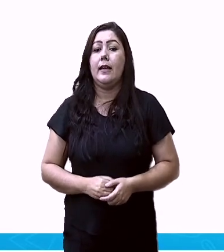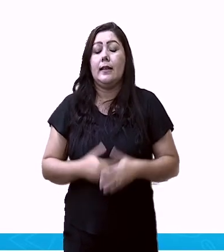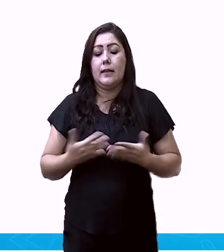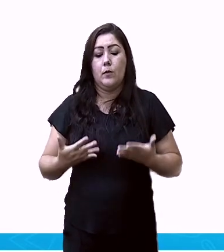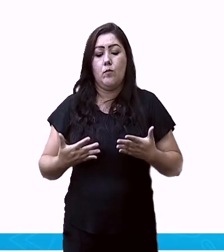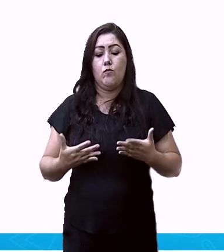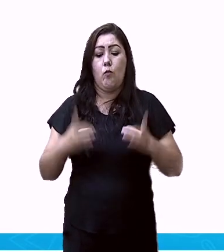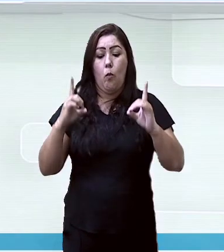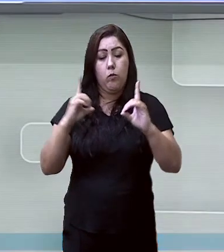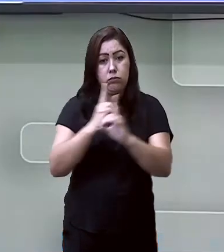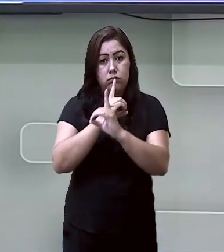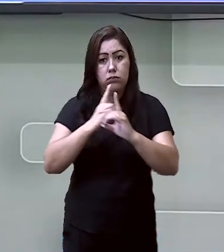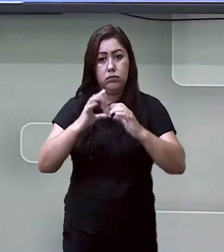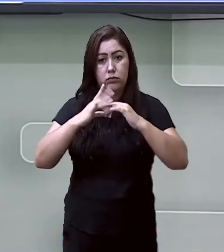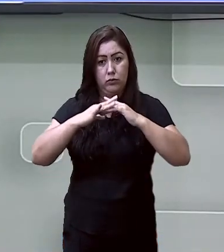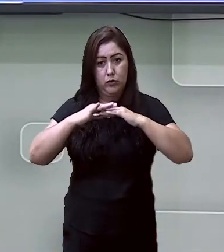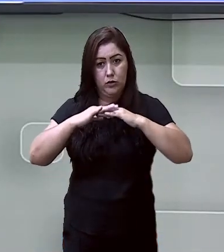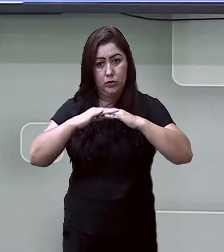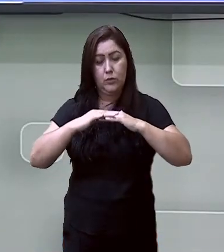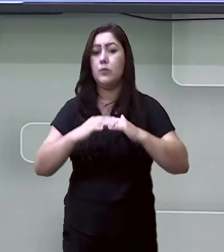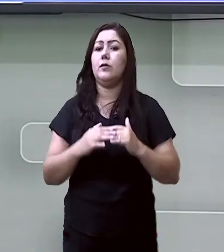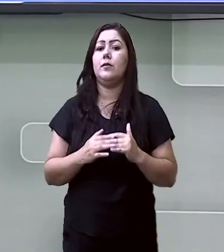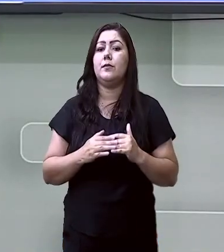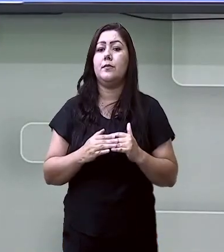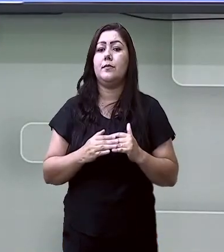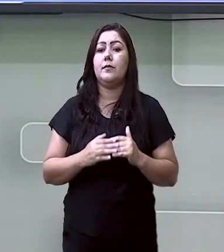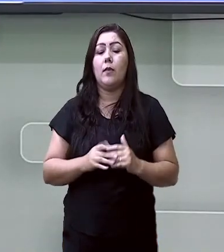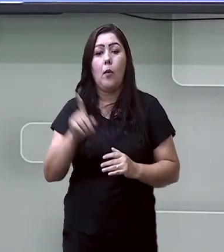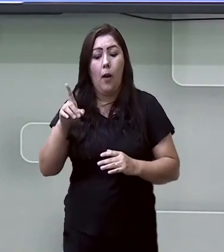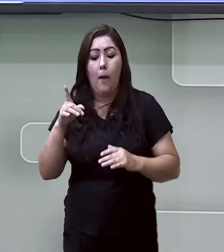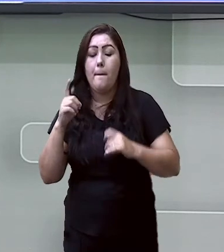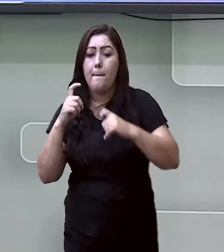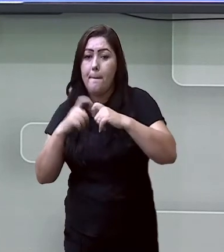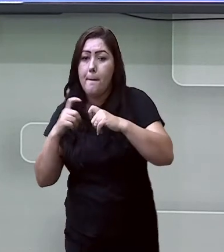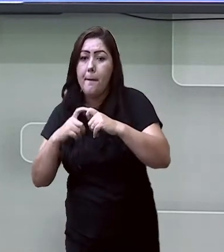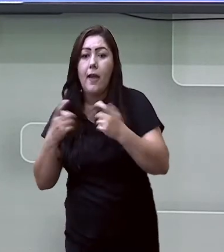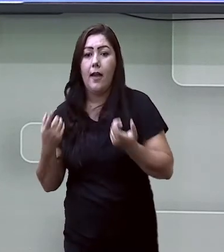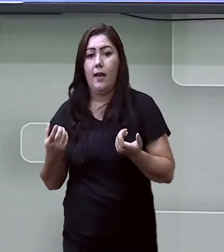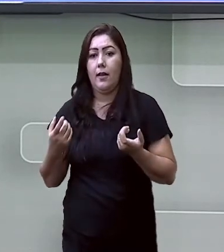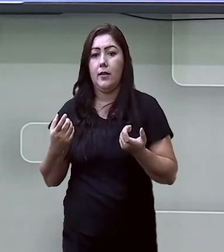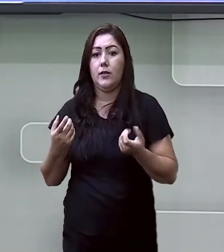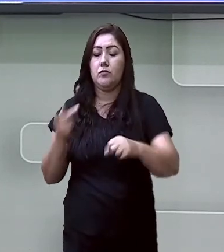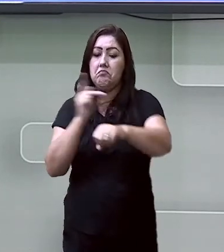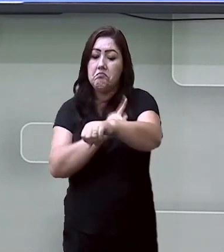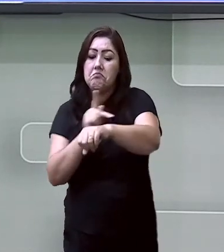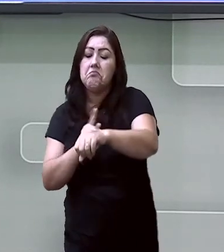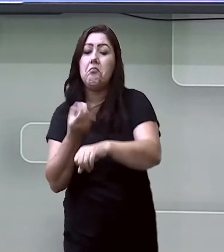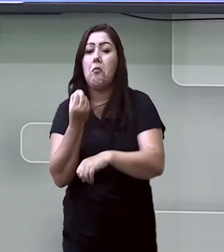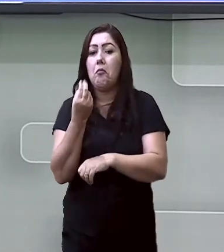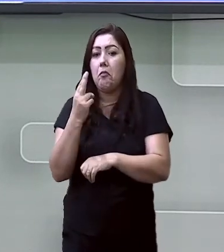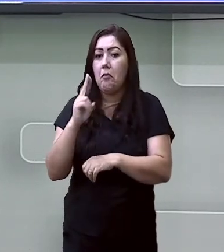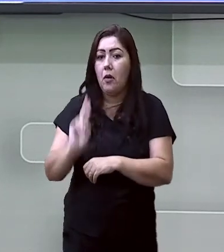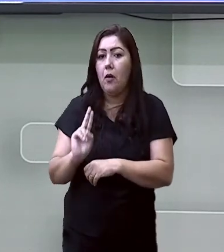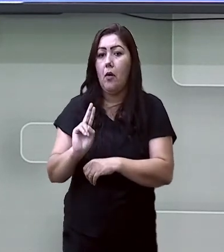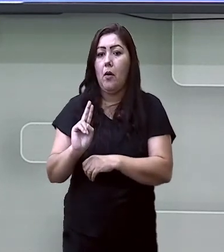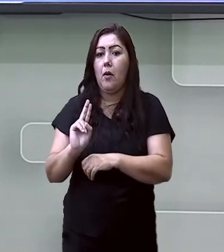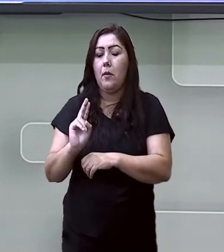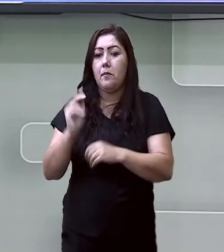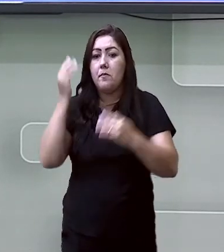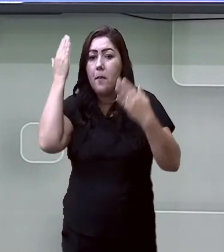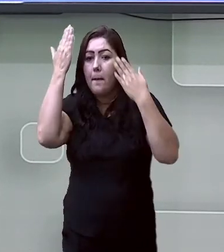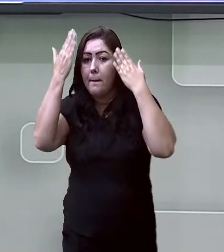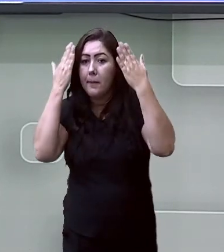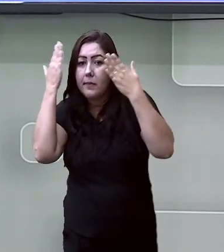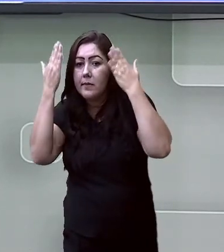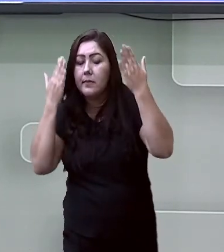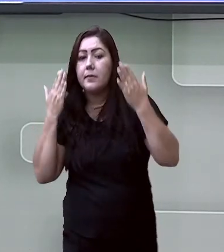médico. Seja um neuropediatra ou um psiquiatra infantil. Mas a avaliação do desenvolvimento e a intervenção precoce